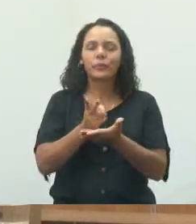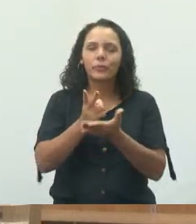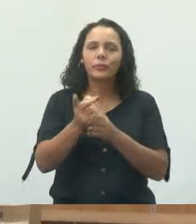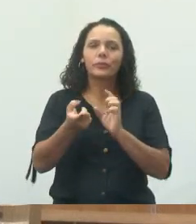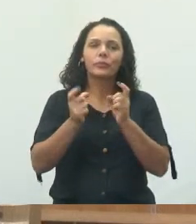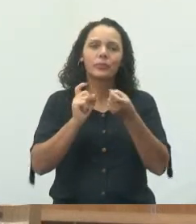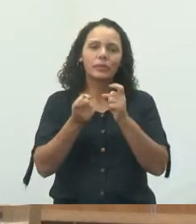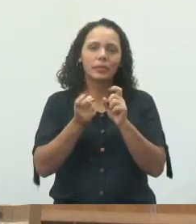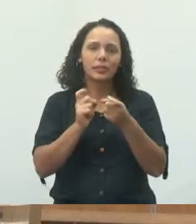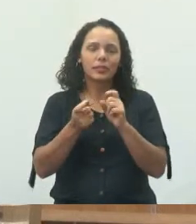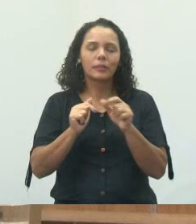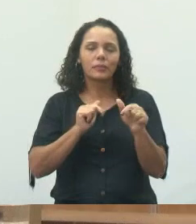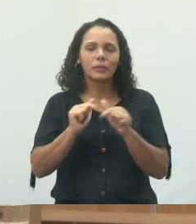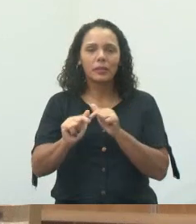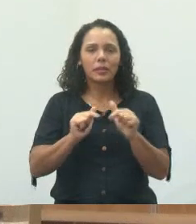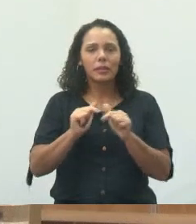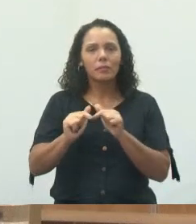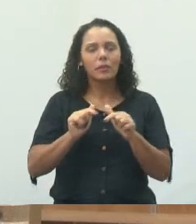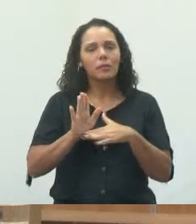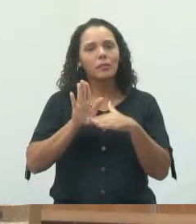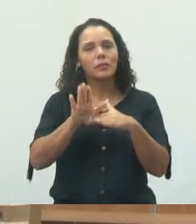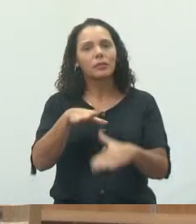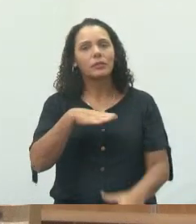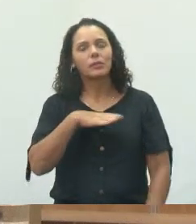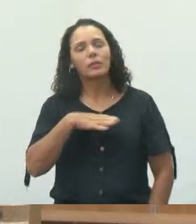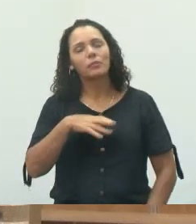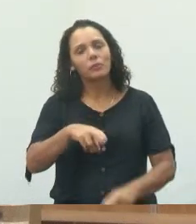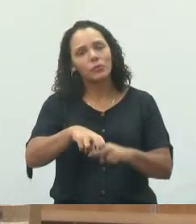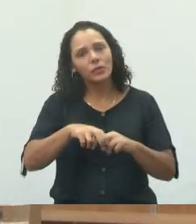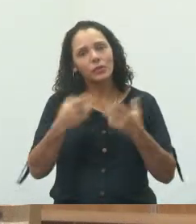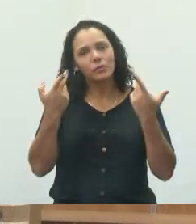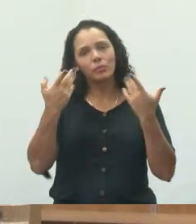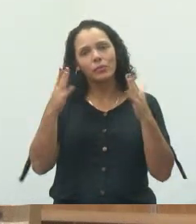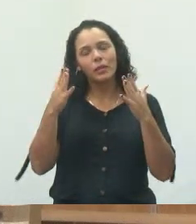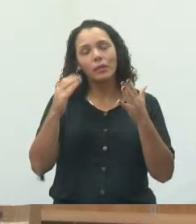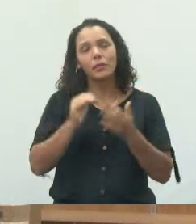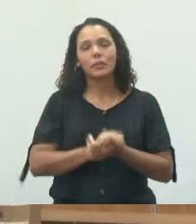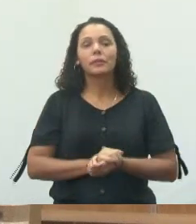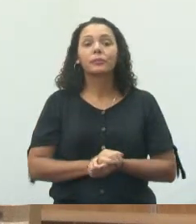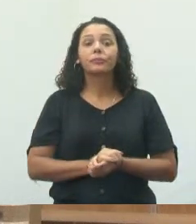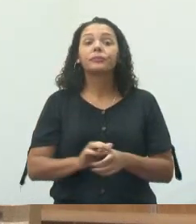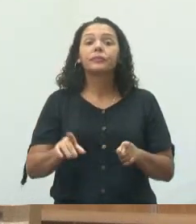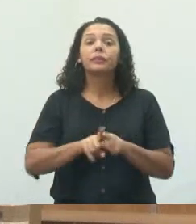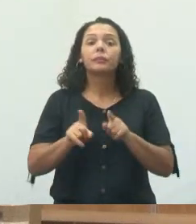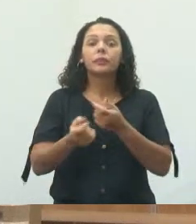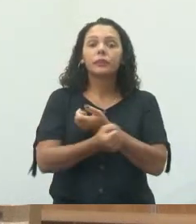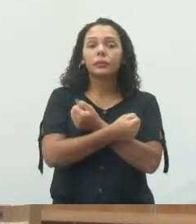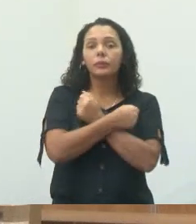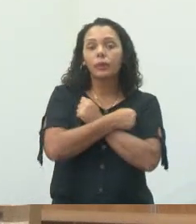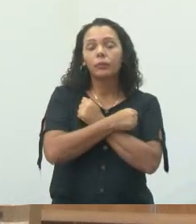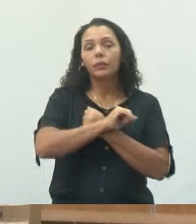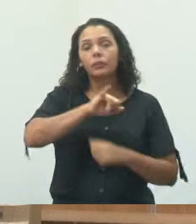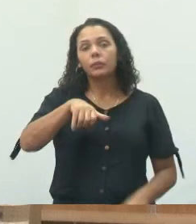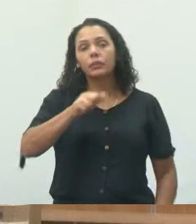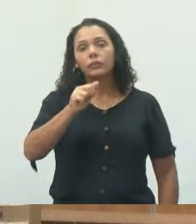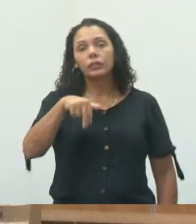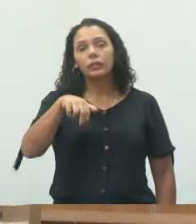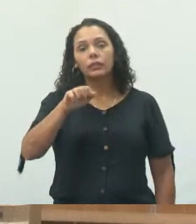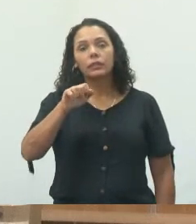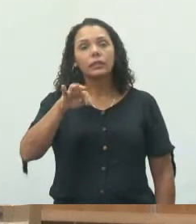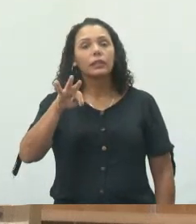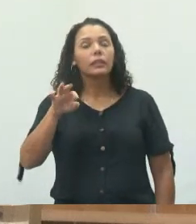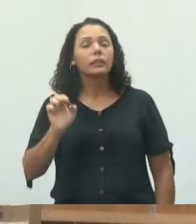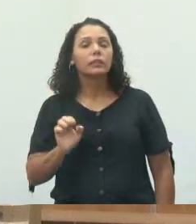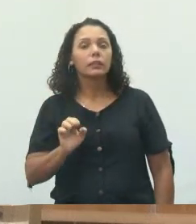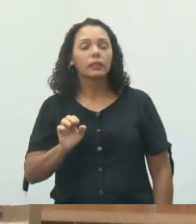sessão, trabalhando pela nossa cidade. Então, parabéns, Sr. Francisco. E quero mandar um abraço também para a Janete Palácio.